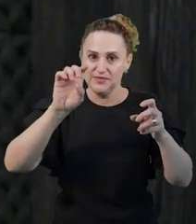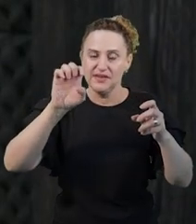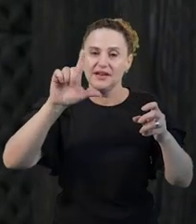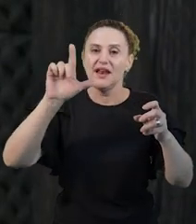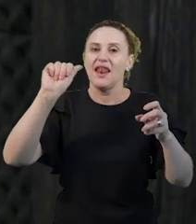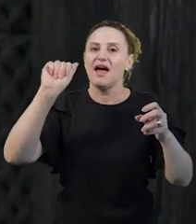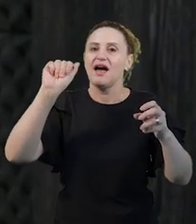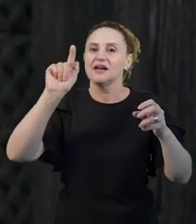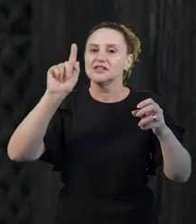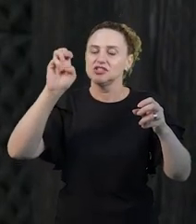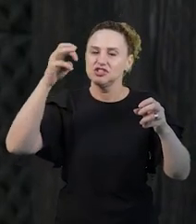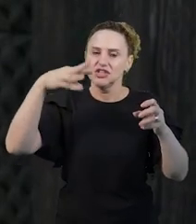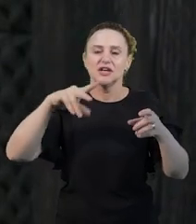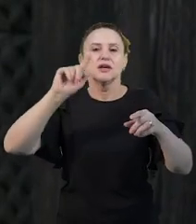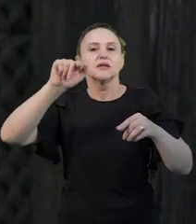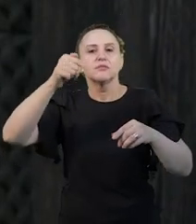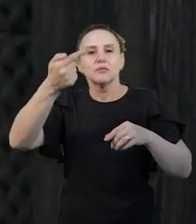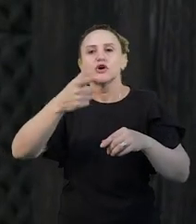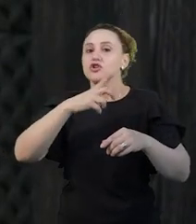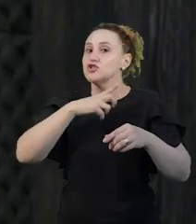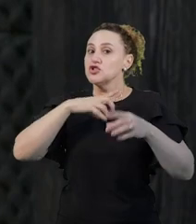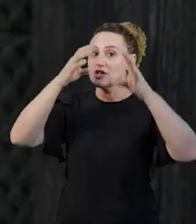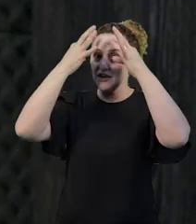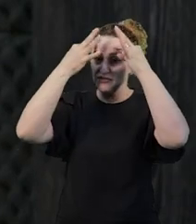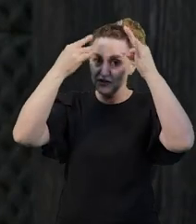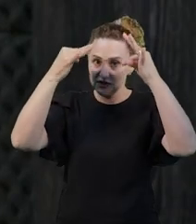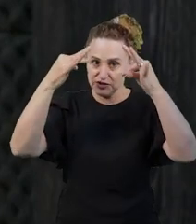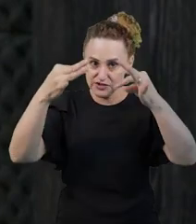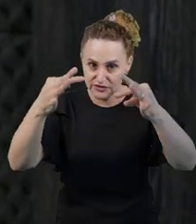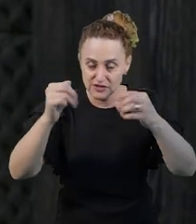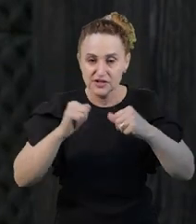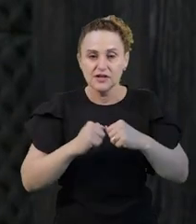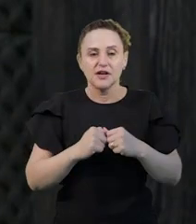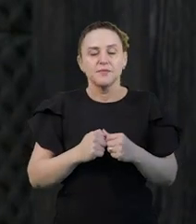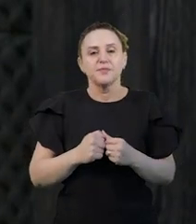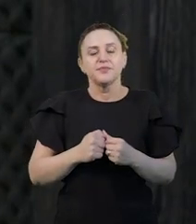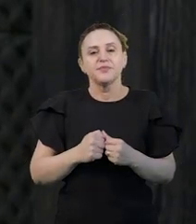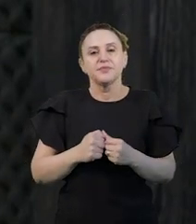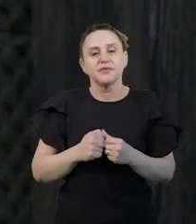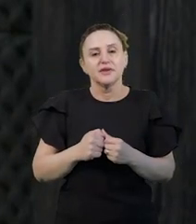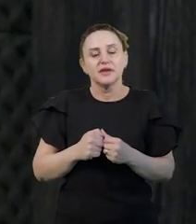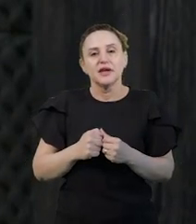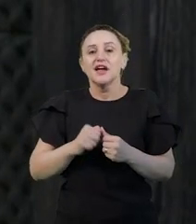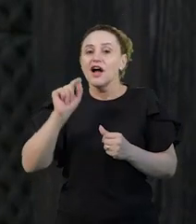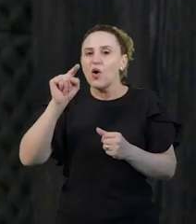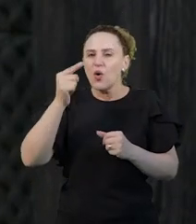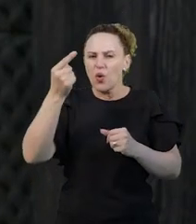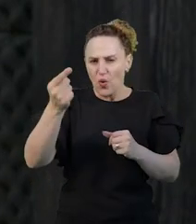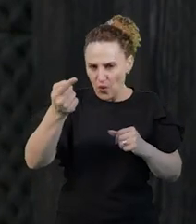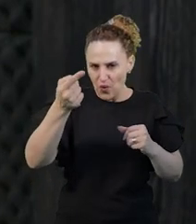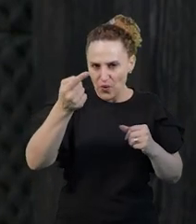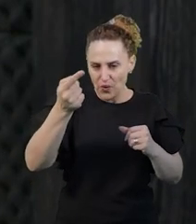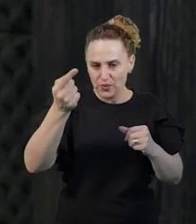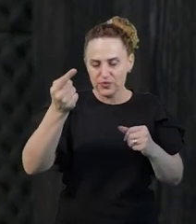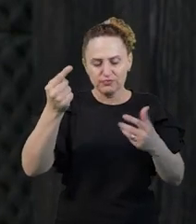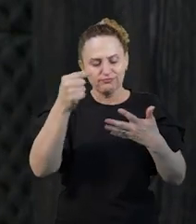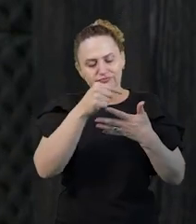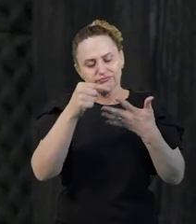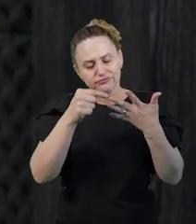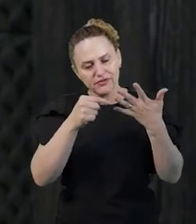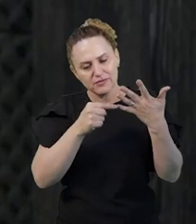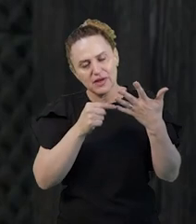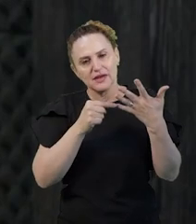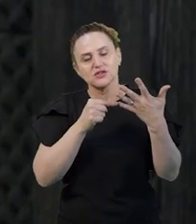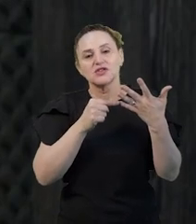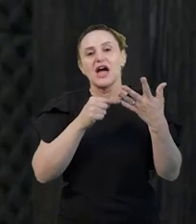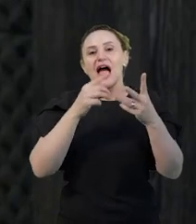depois ainda tinha a filosofia, mas também tinha outros aspectos, por exemplo, as